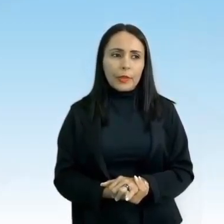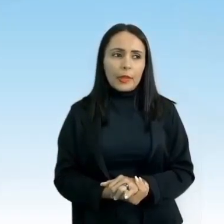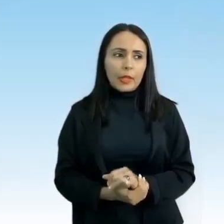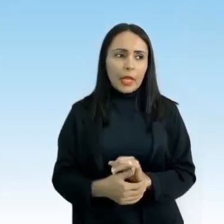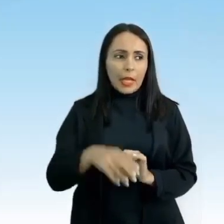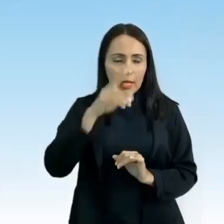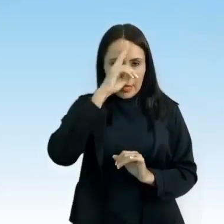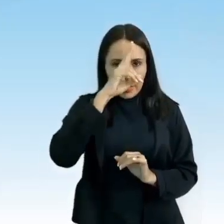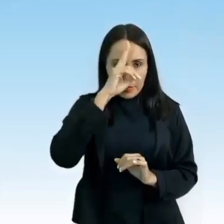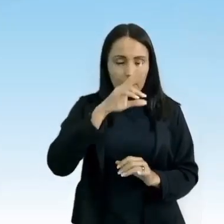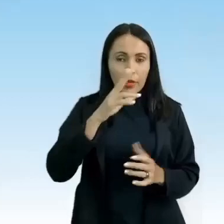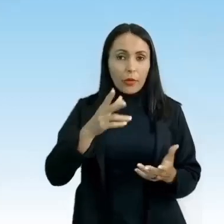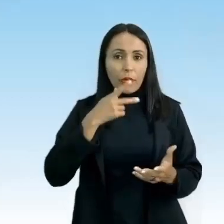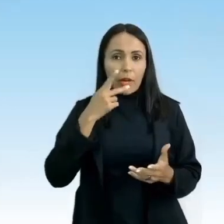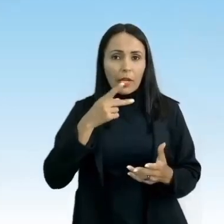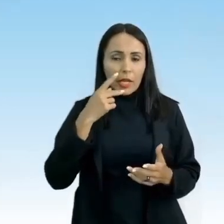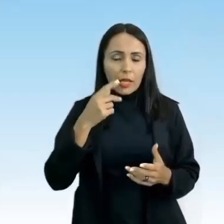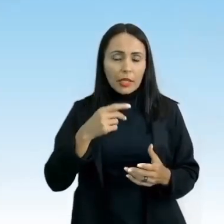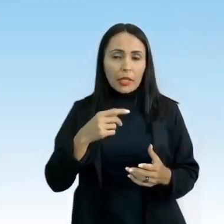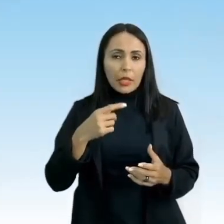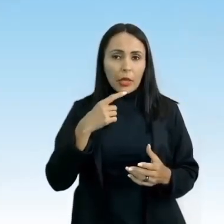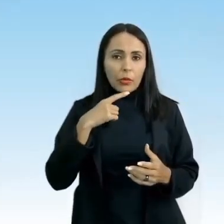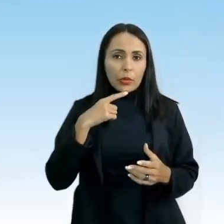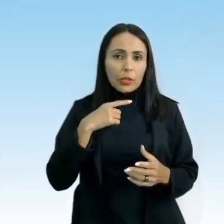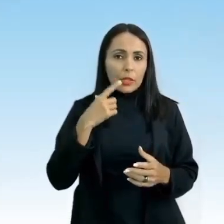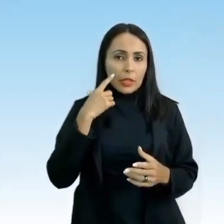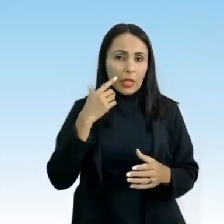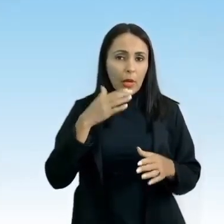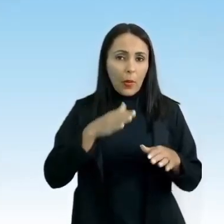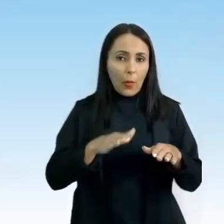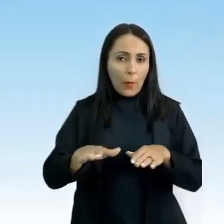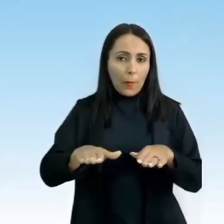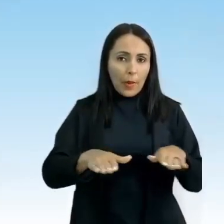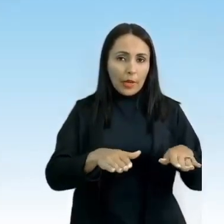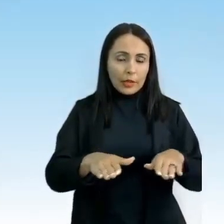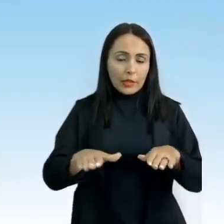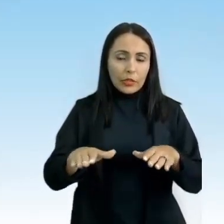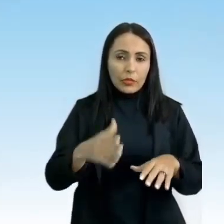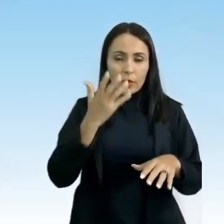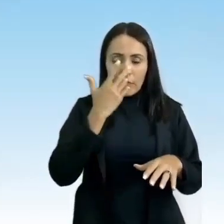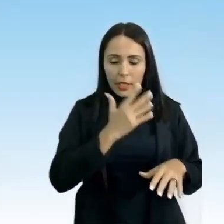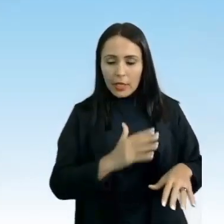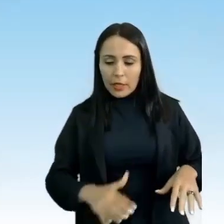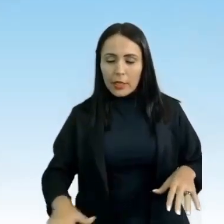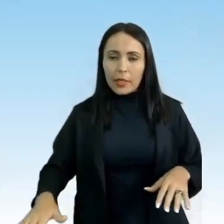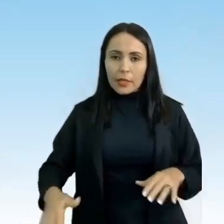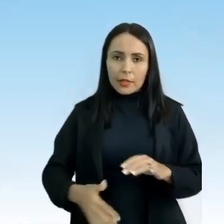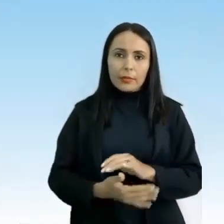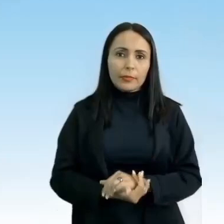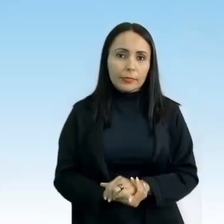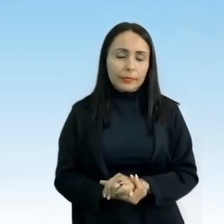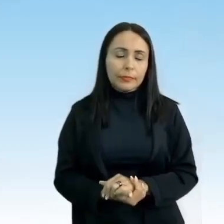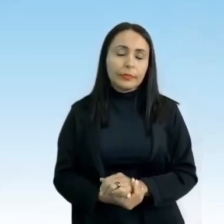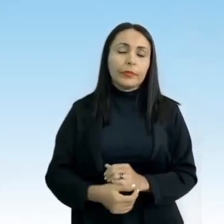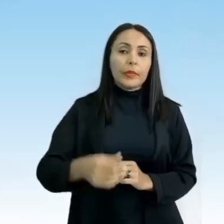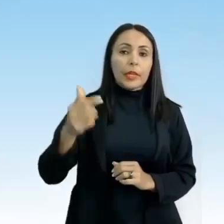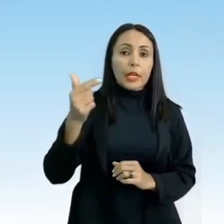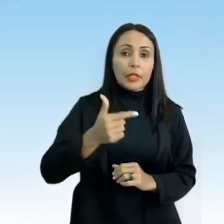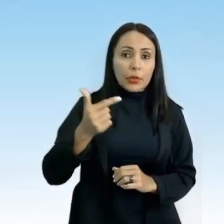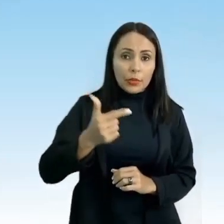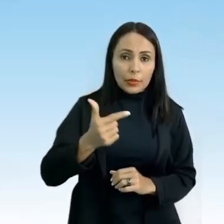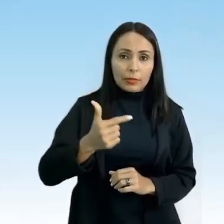Lembra que eu falei que eu tinha um patinho, como eu era criança, mas nem imaginava que era um esporte, tá? E a segunda